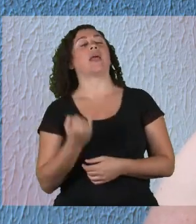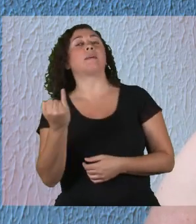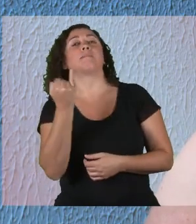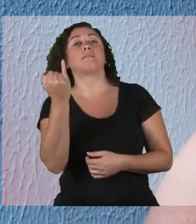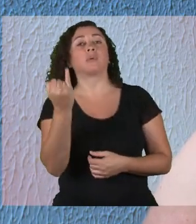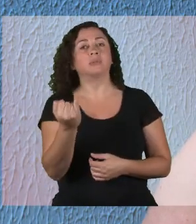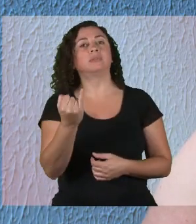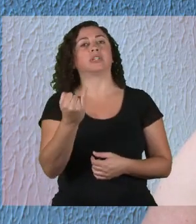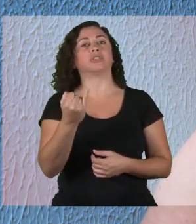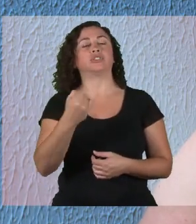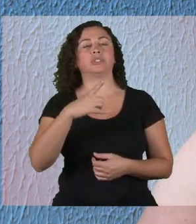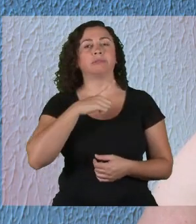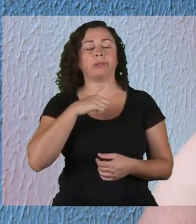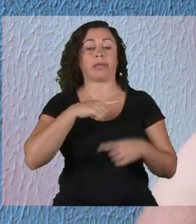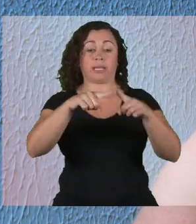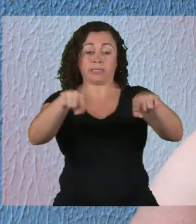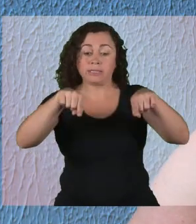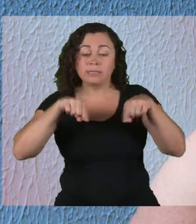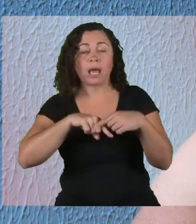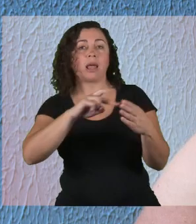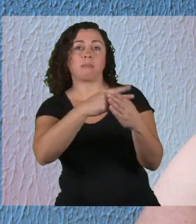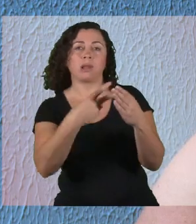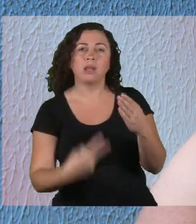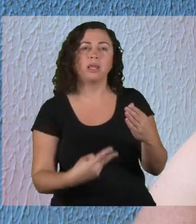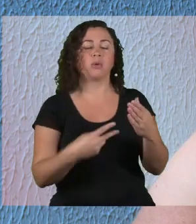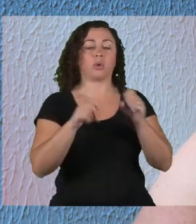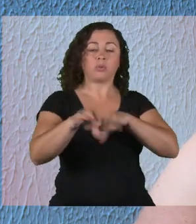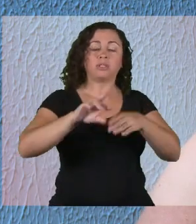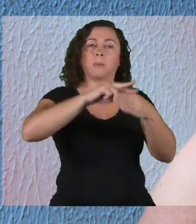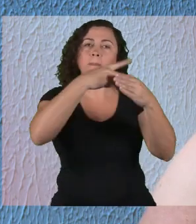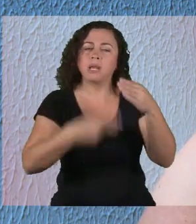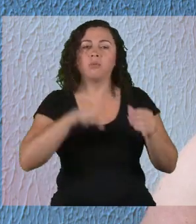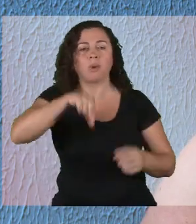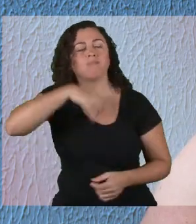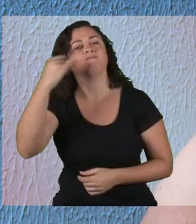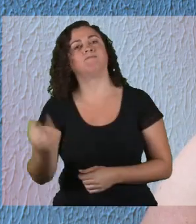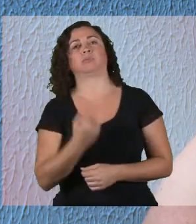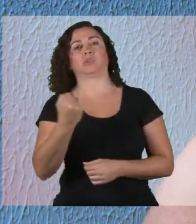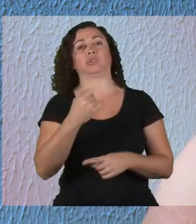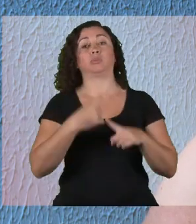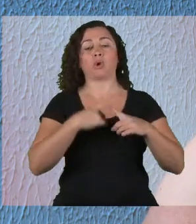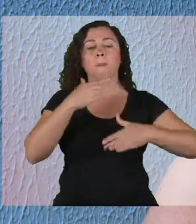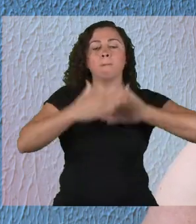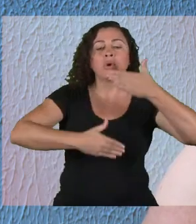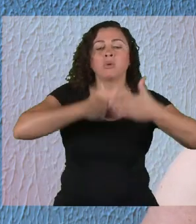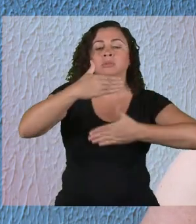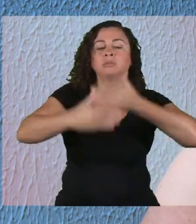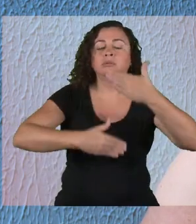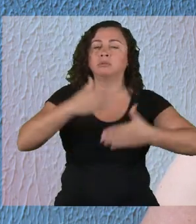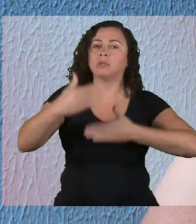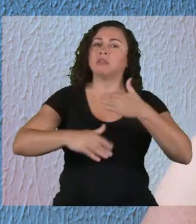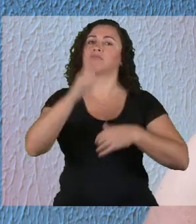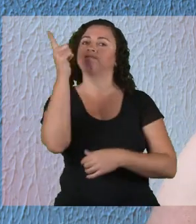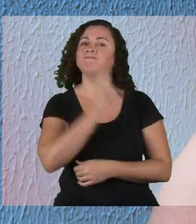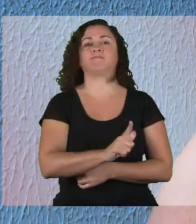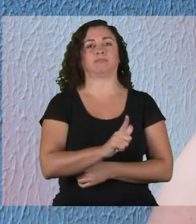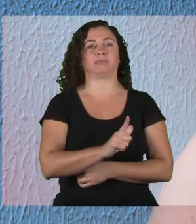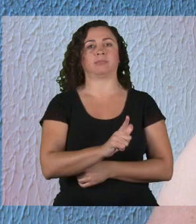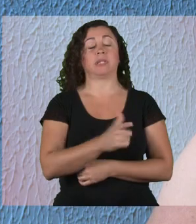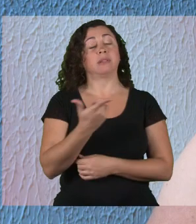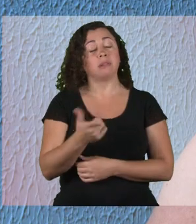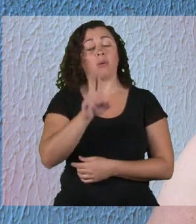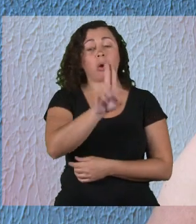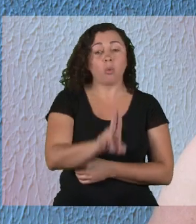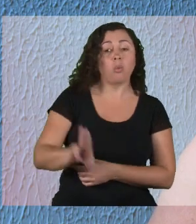que essas modalidades de ensino, classe bilingue, educação bilingue, são importantes para que o processo formativo seja produtivo. A